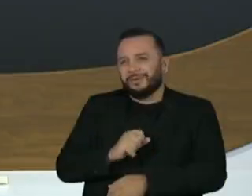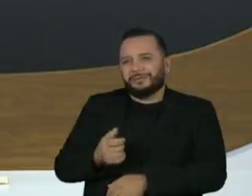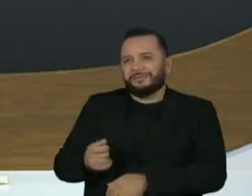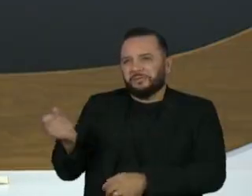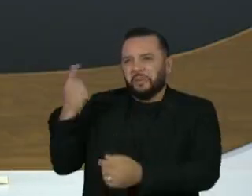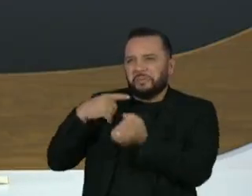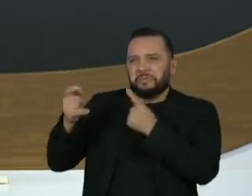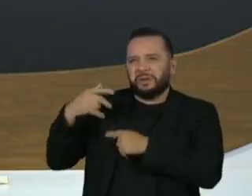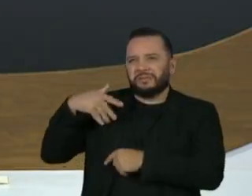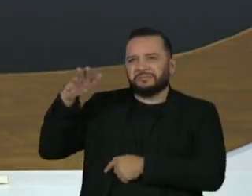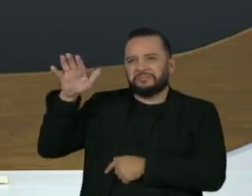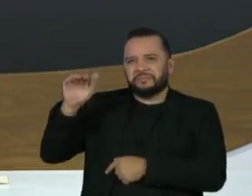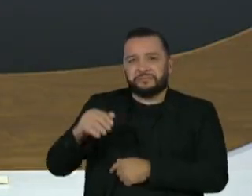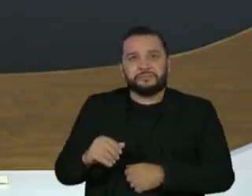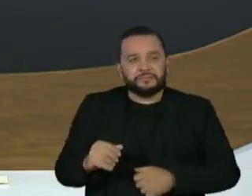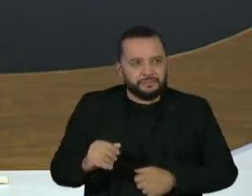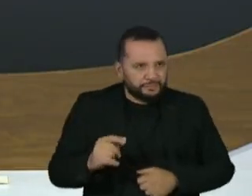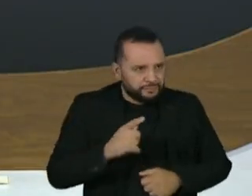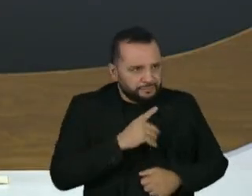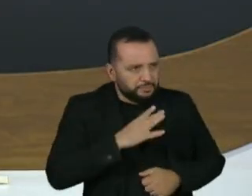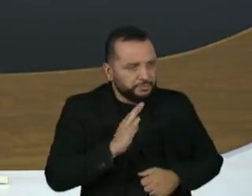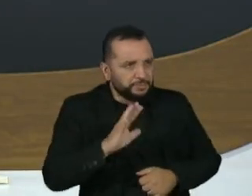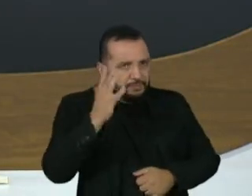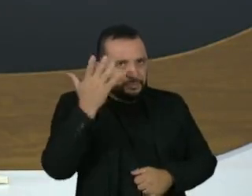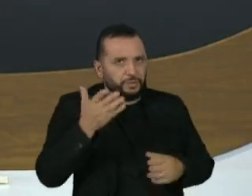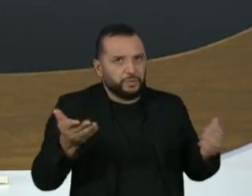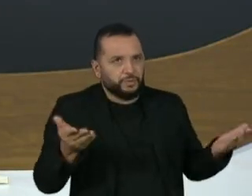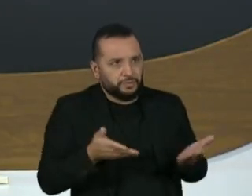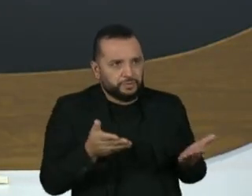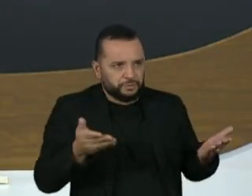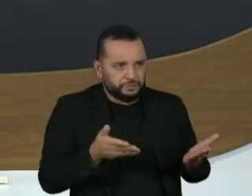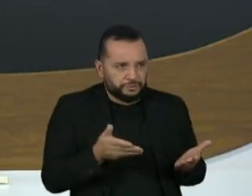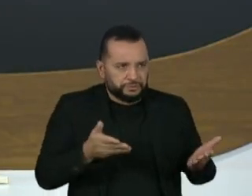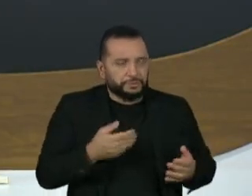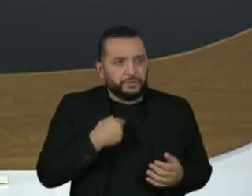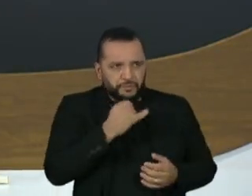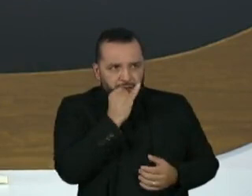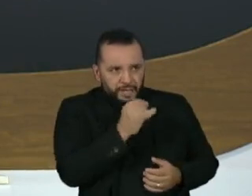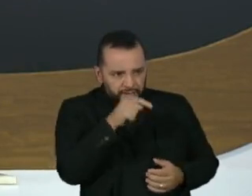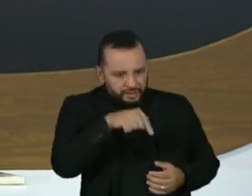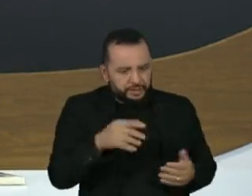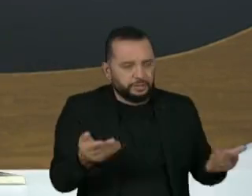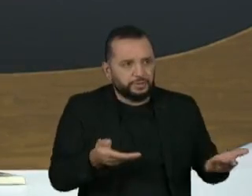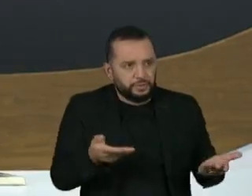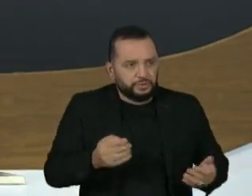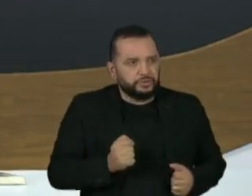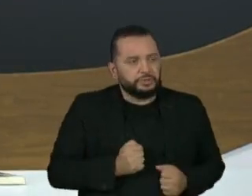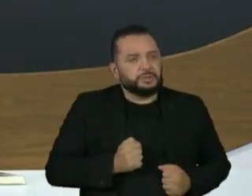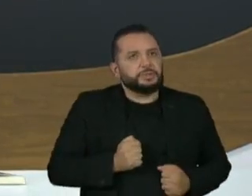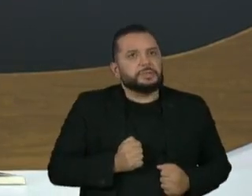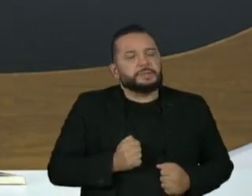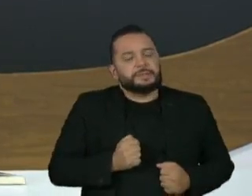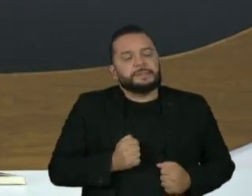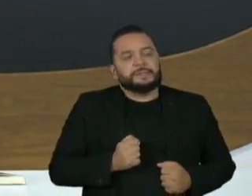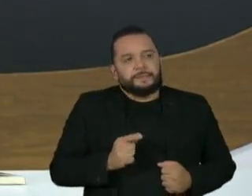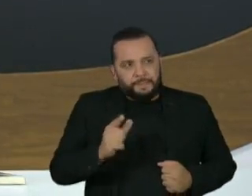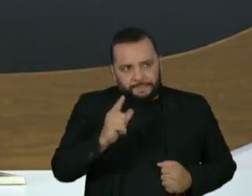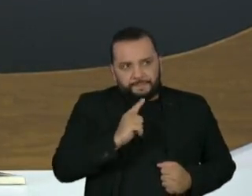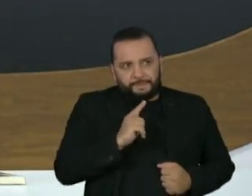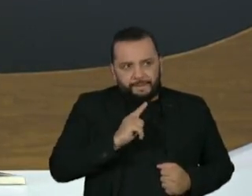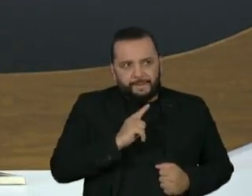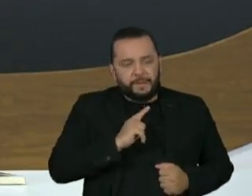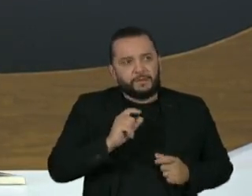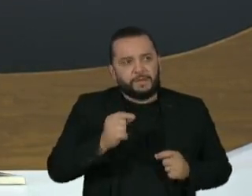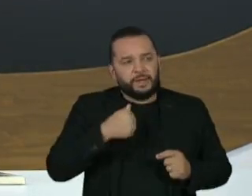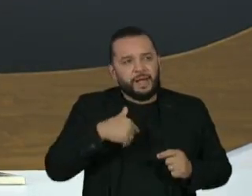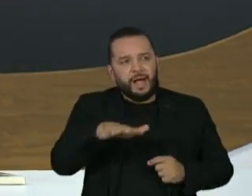Por falar nesses haters, a gente teve o episódio de hoje que a gente já mencionou aqui e a gente tem um desmonte da